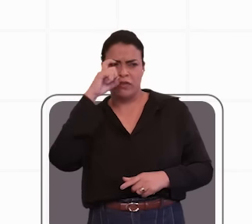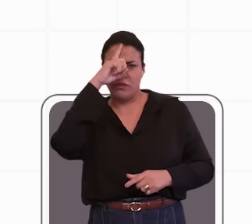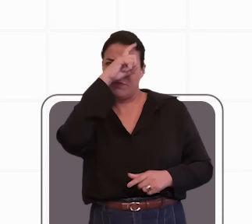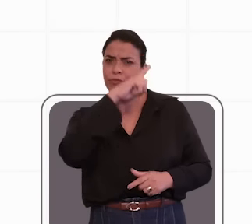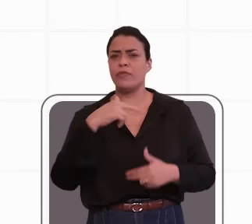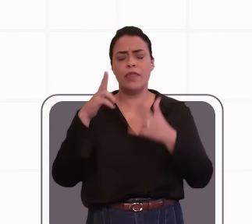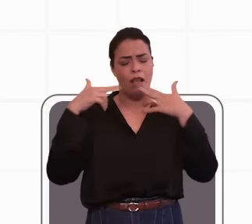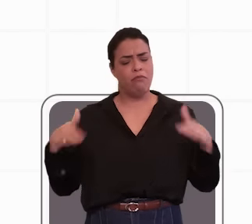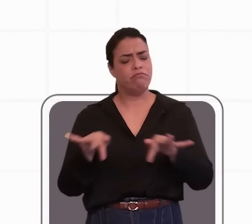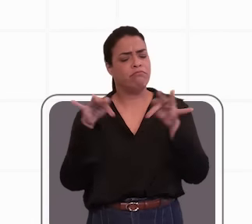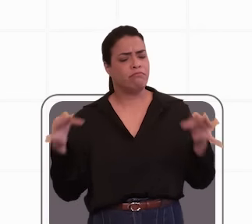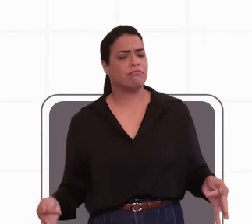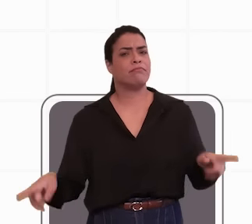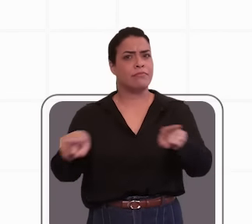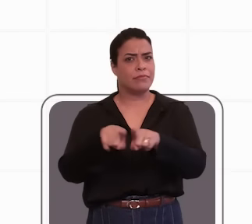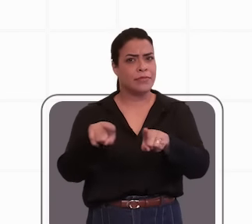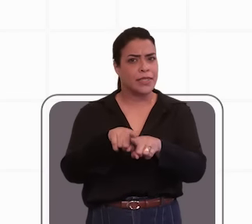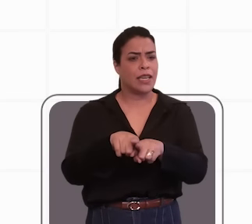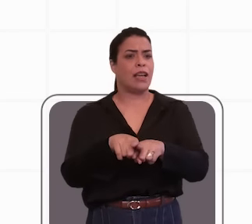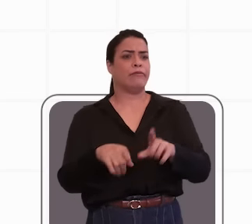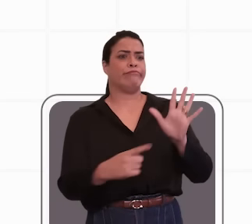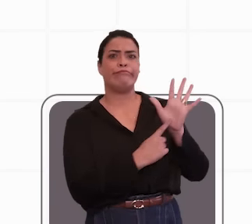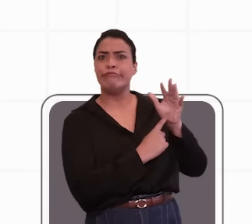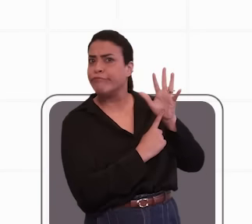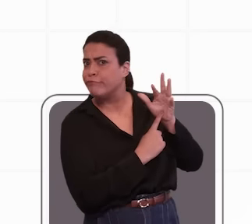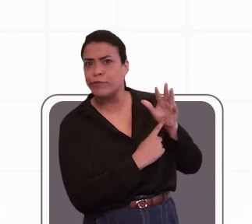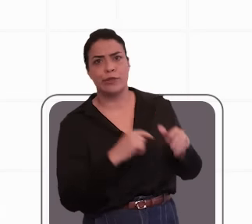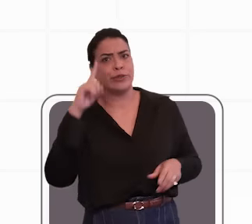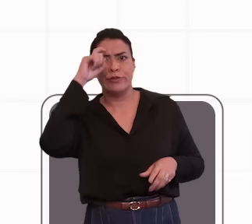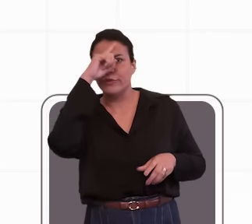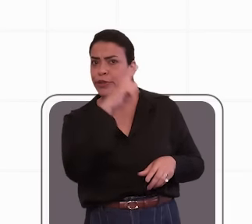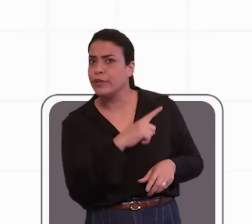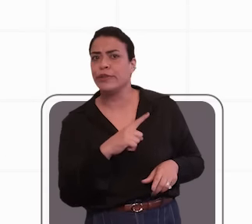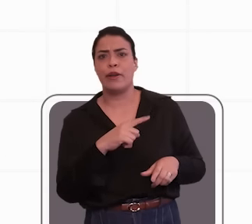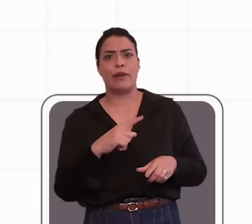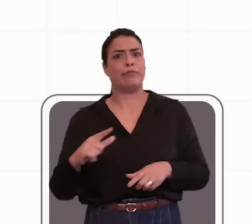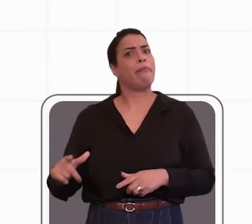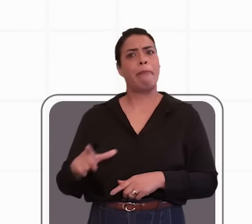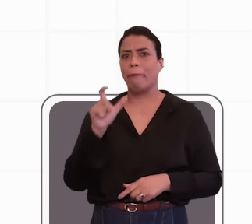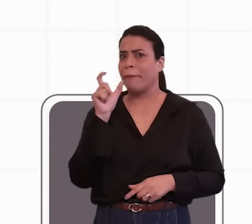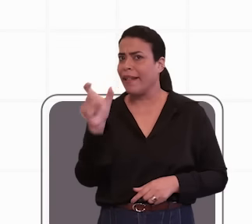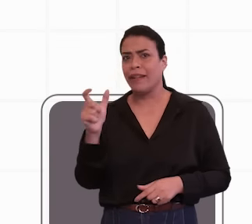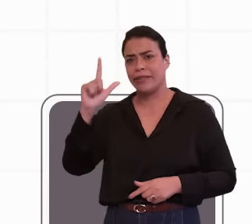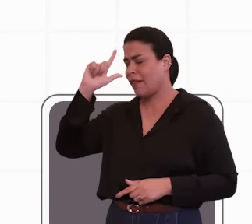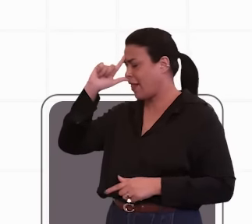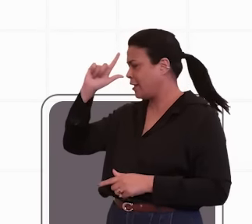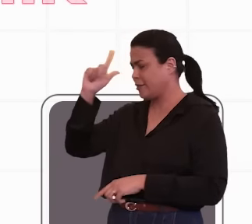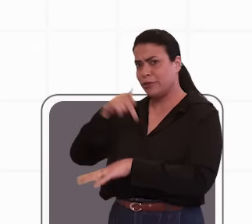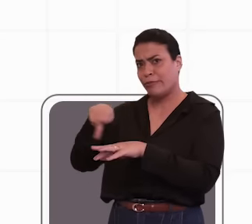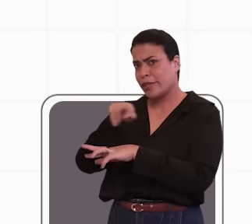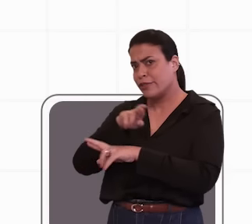uso da linguagem simples, como, por exemplo, uso de siglas sem explicação, termos em latim, palavras estrangeiras,